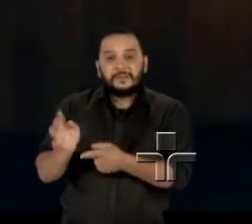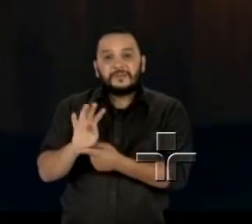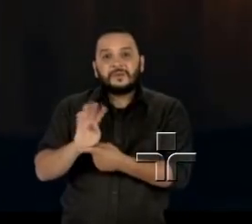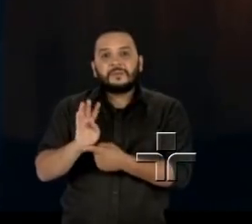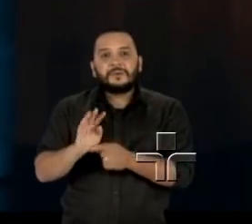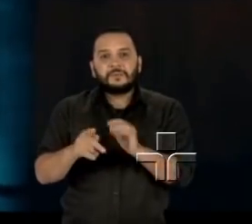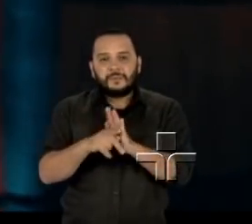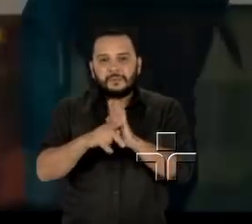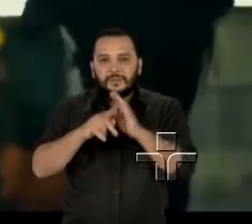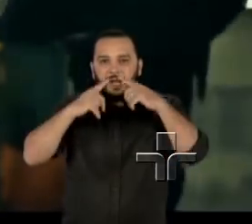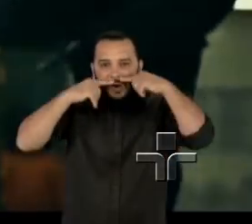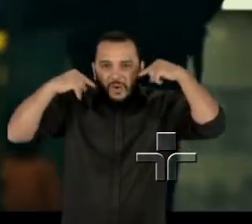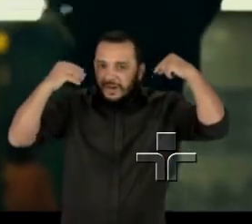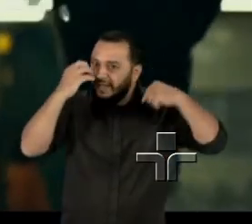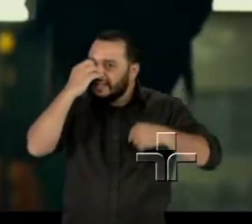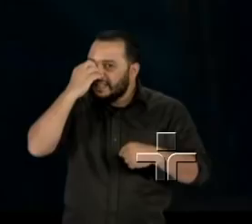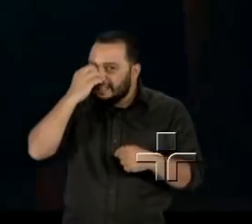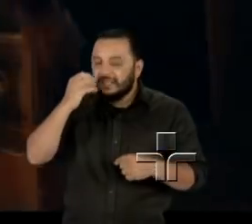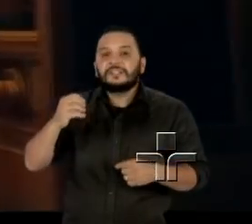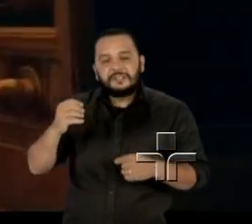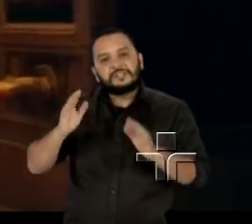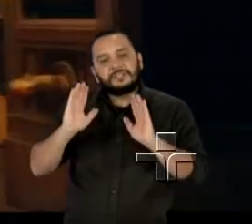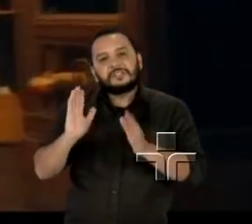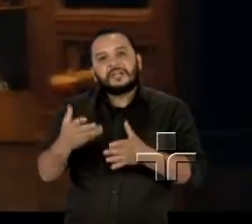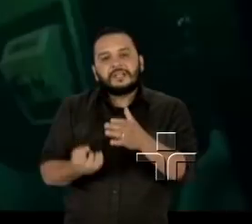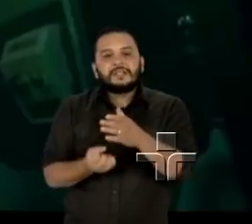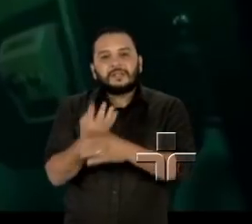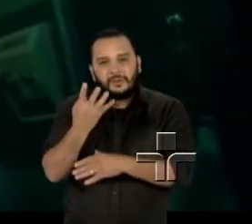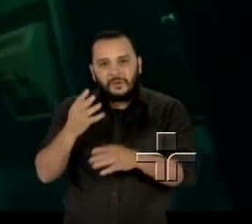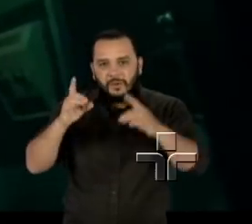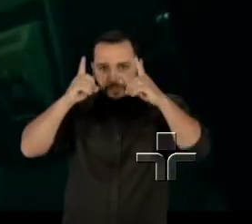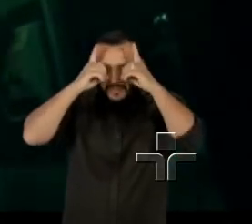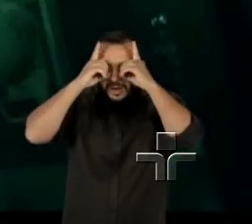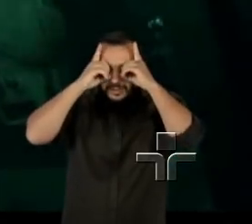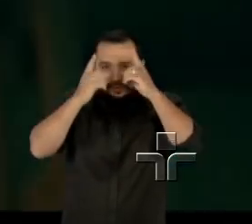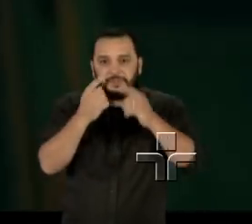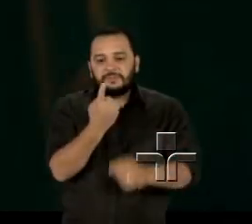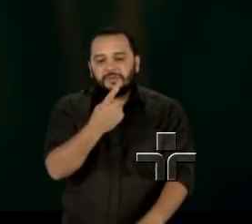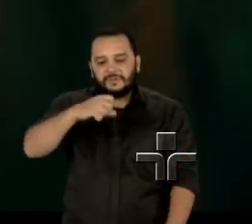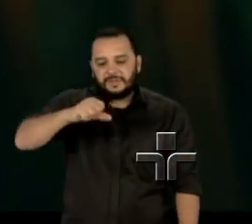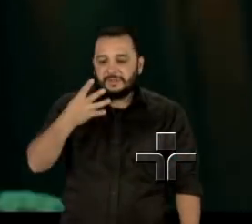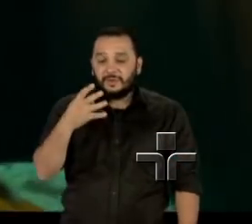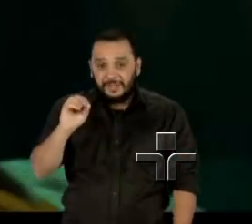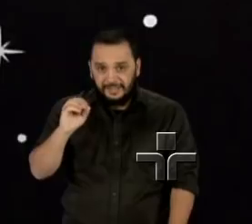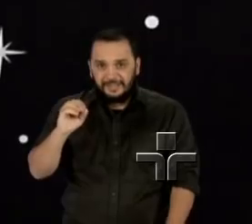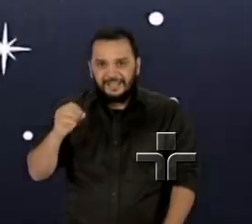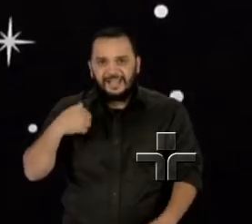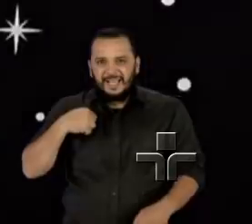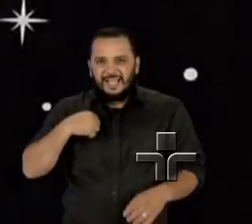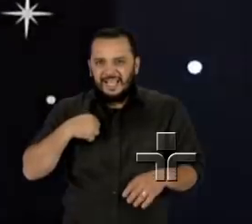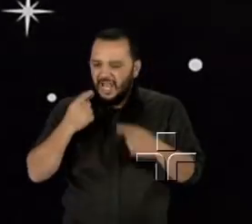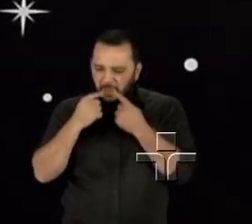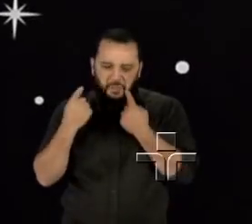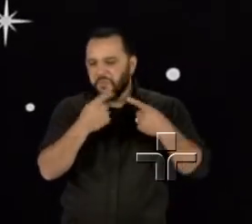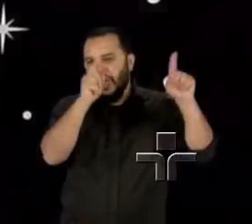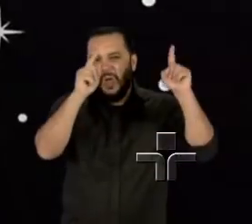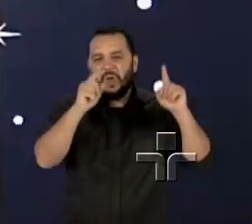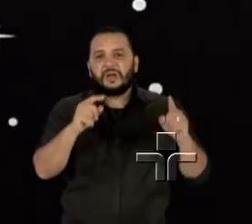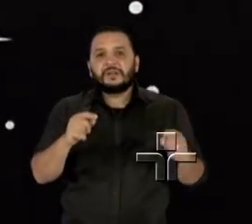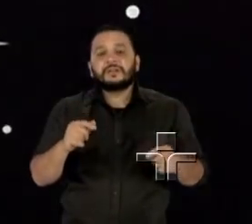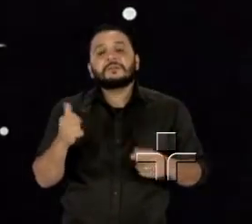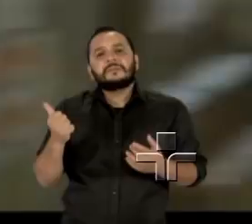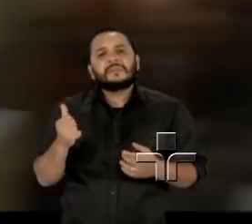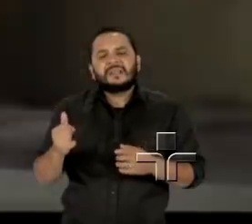Coringa, o vilão de Batman, que nasceu nas histórias em quadrinhos nos anos 40. A crítica abalou o meio cinematográfico, já que